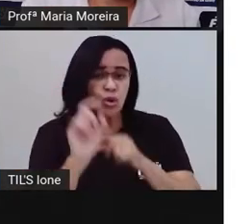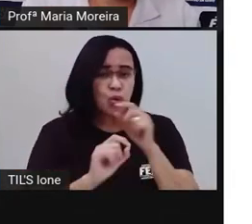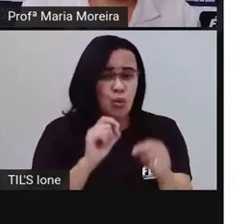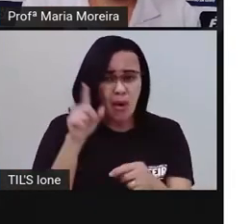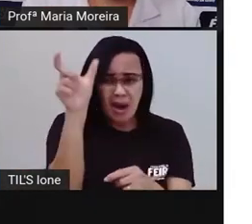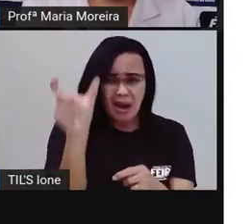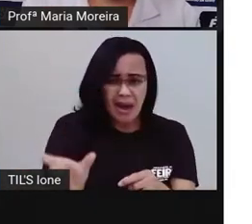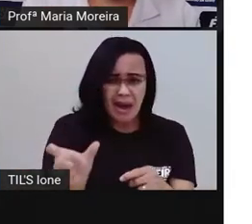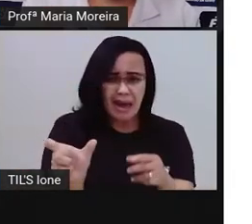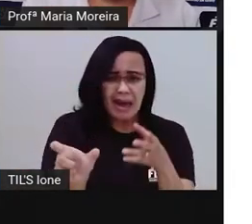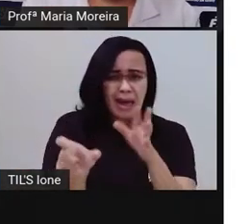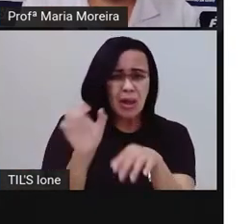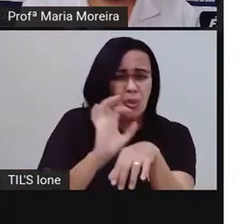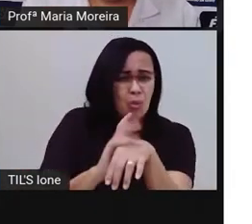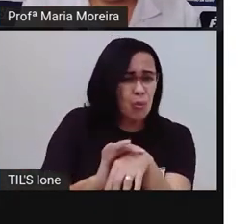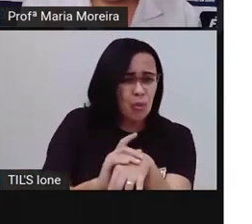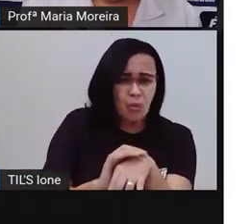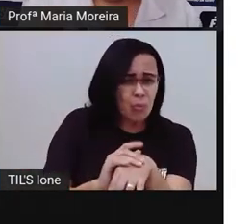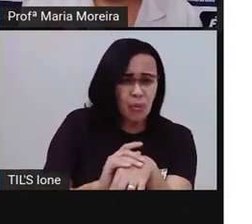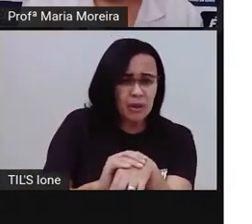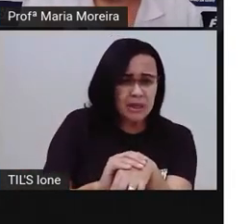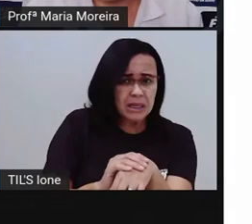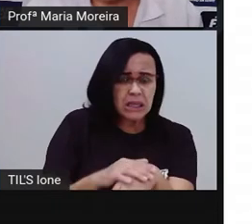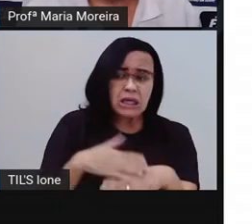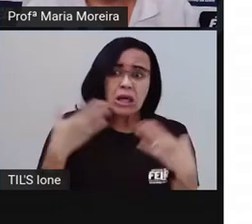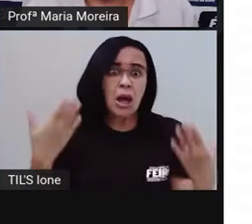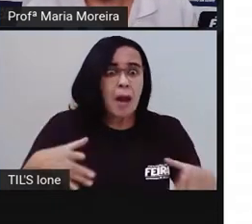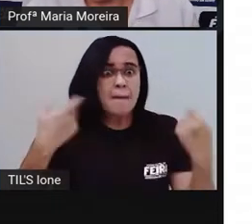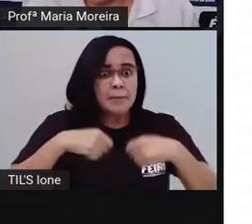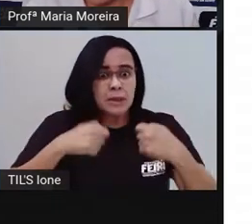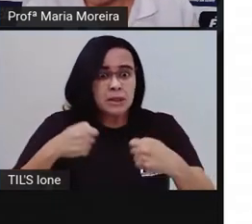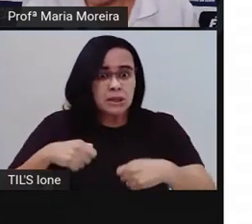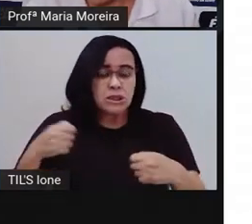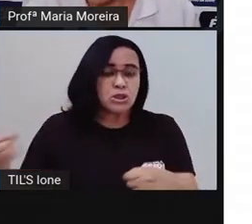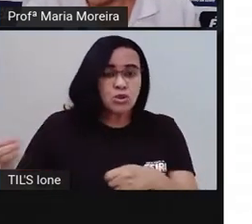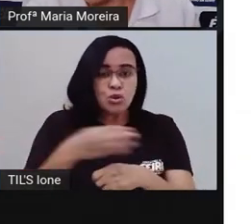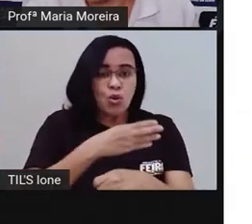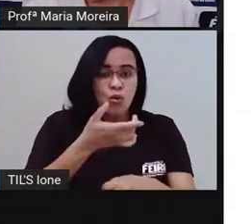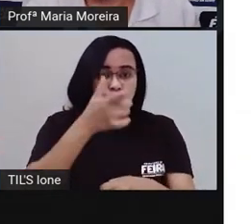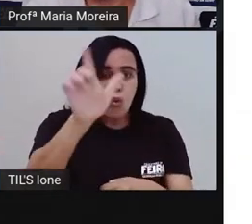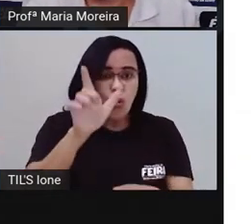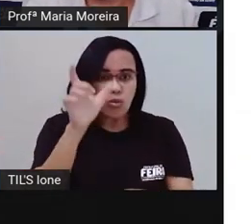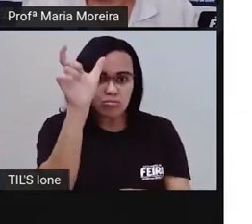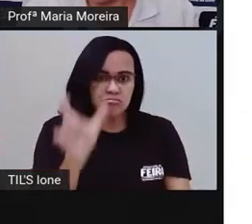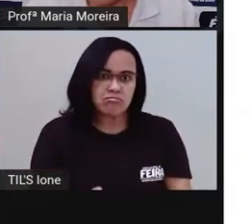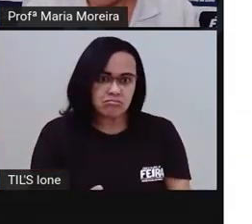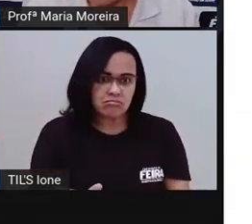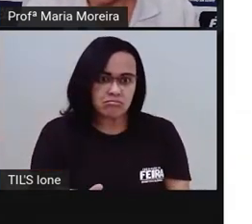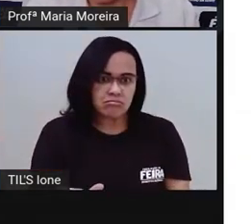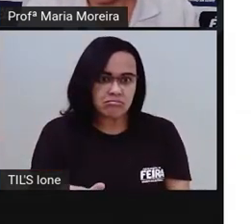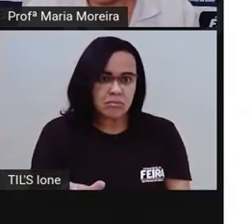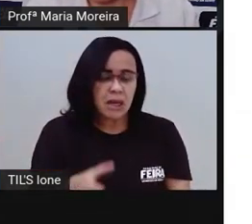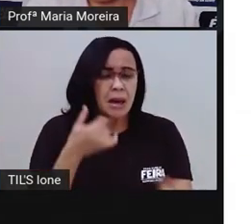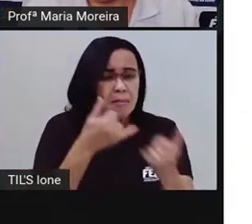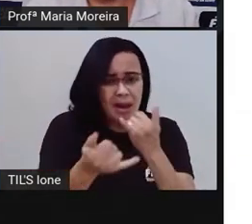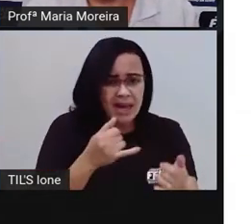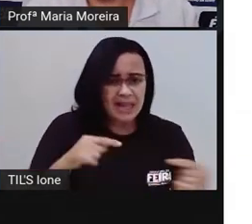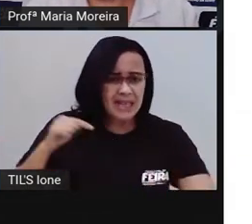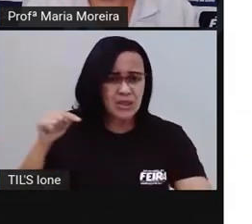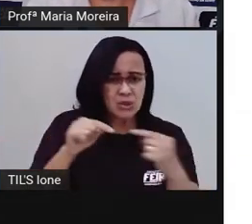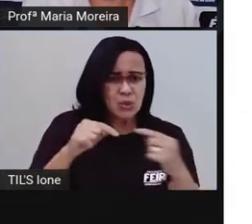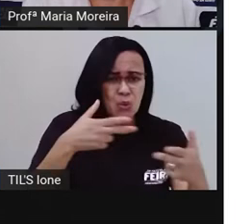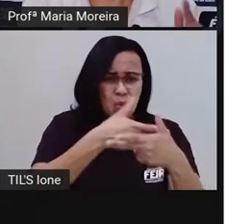fala, nossa, preciso comprar outro escravo. É como se fosse um objeto nosso que se quebra e as pessoas elas não são objetos.